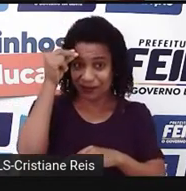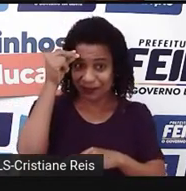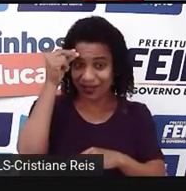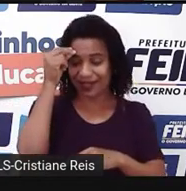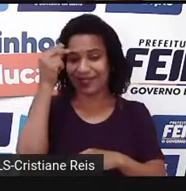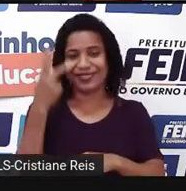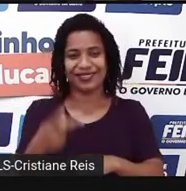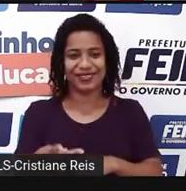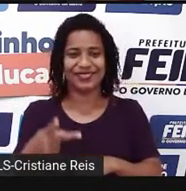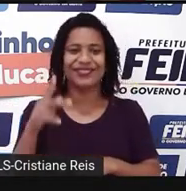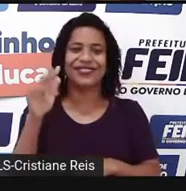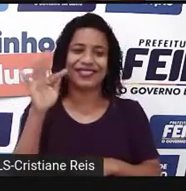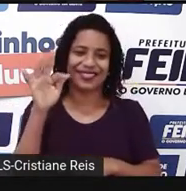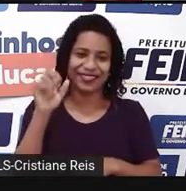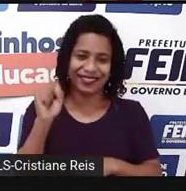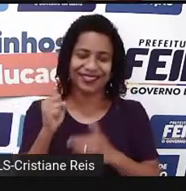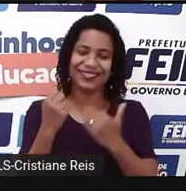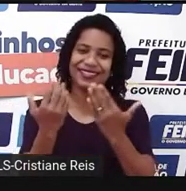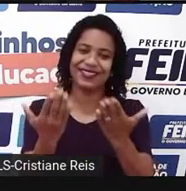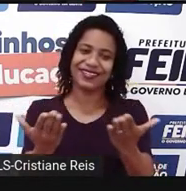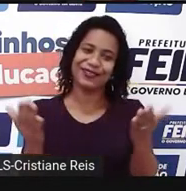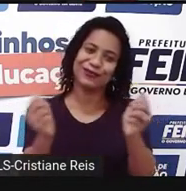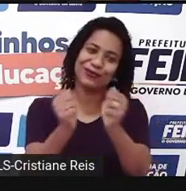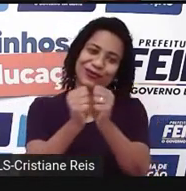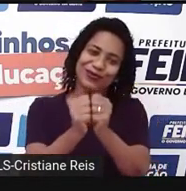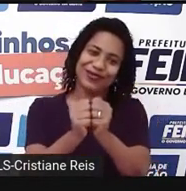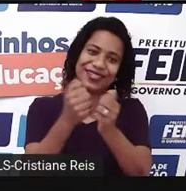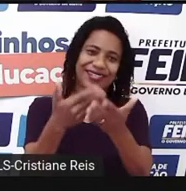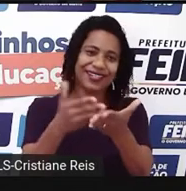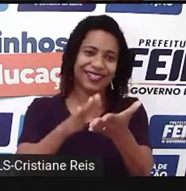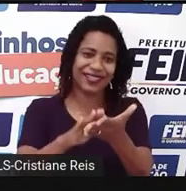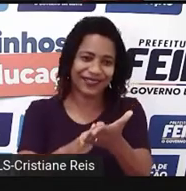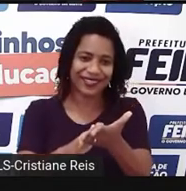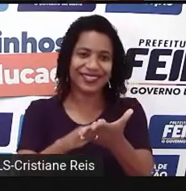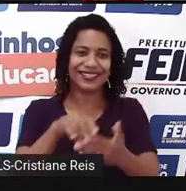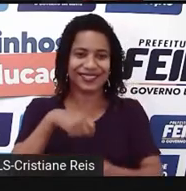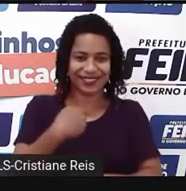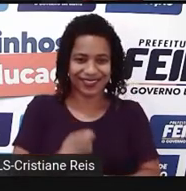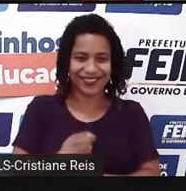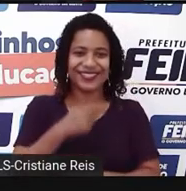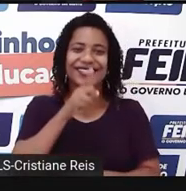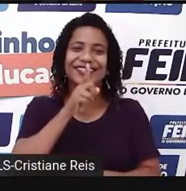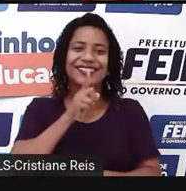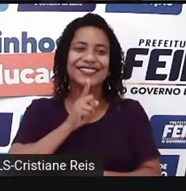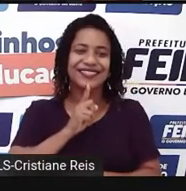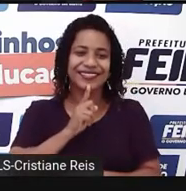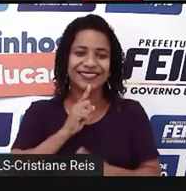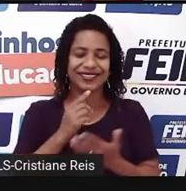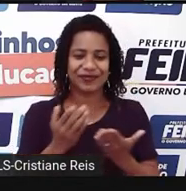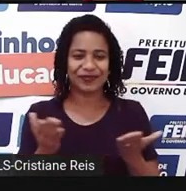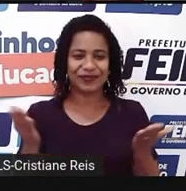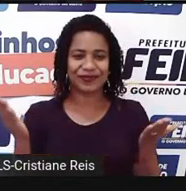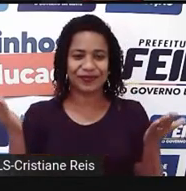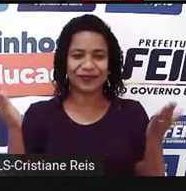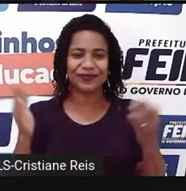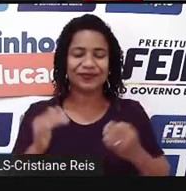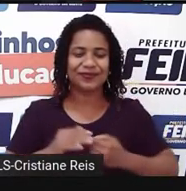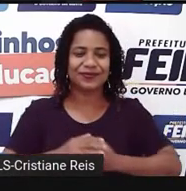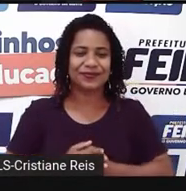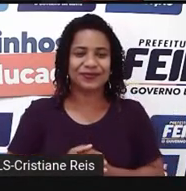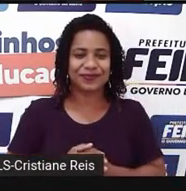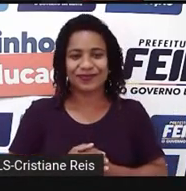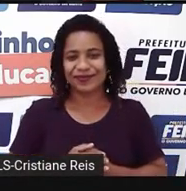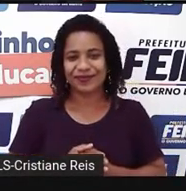de Santana. E ao nosso lado, a nossa intérprete, Cristiane Reis. Ok? E hoje,